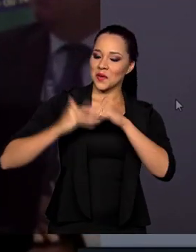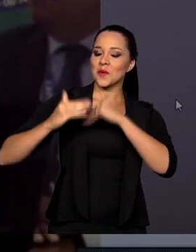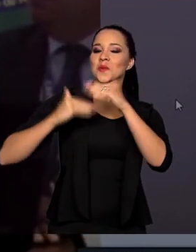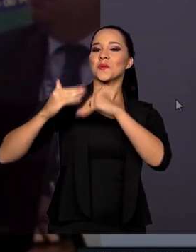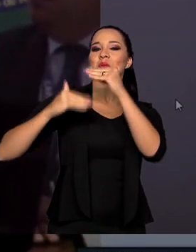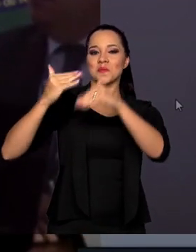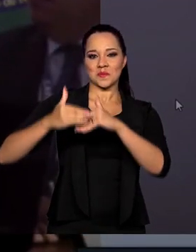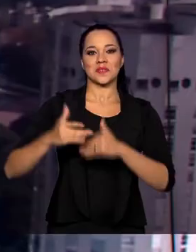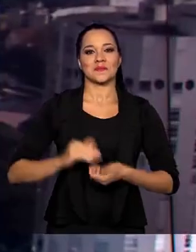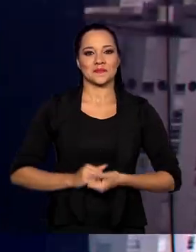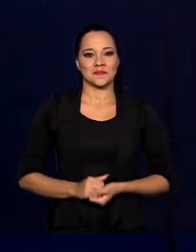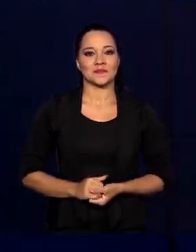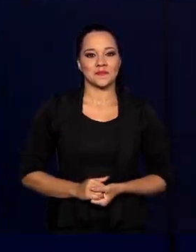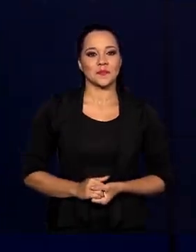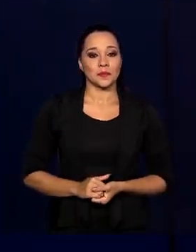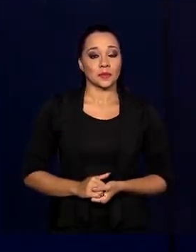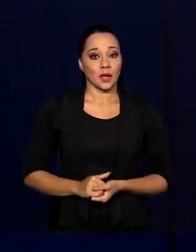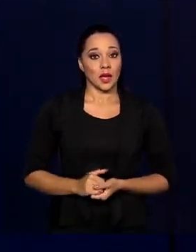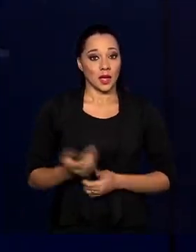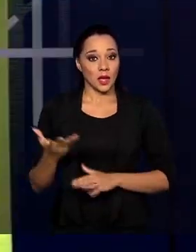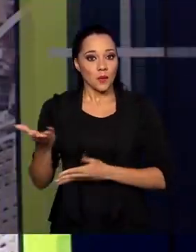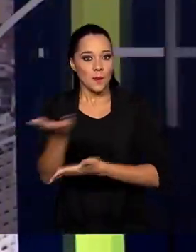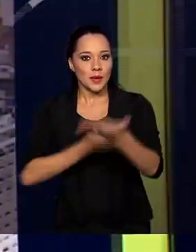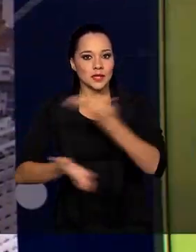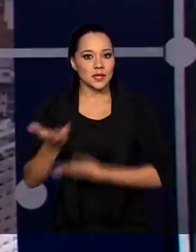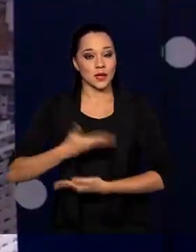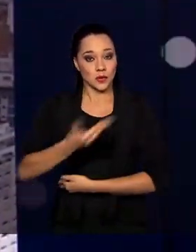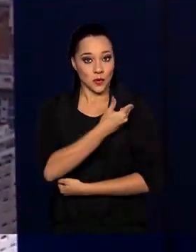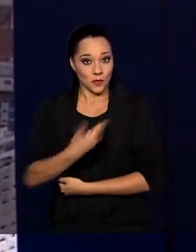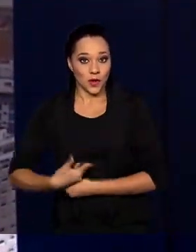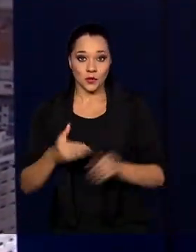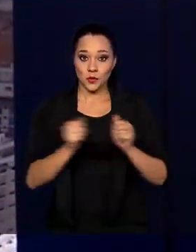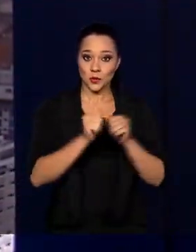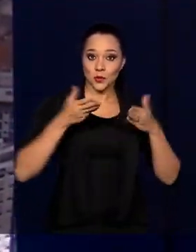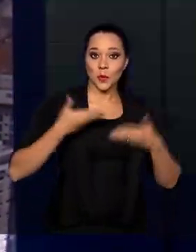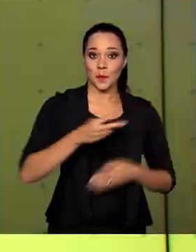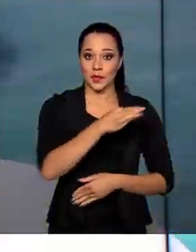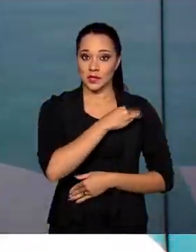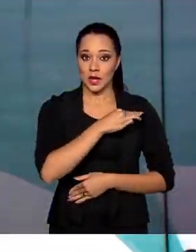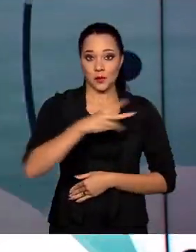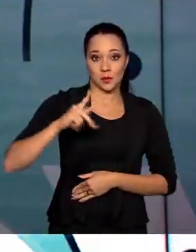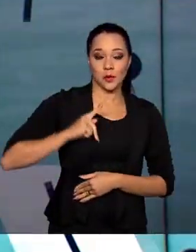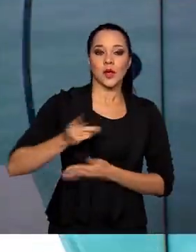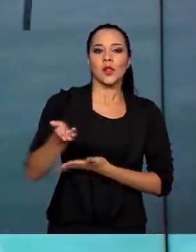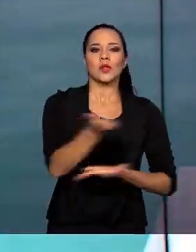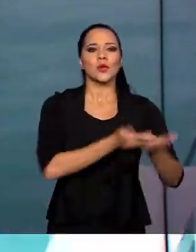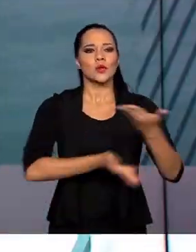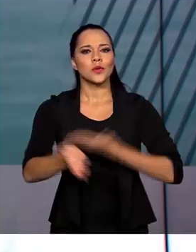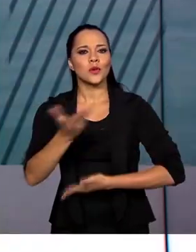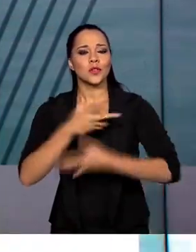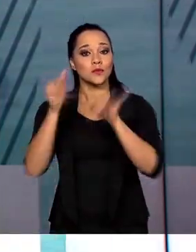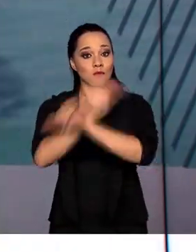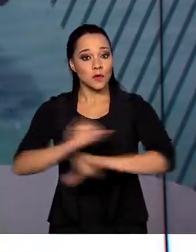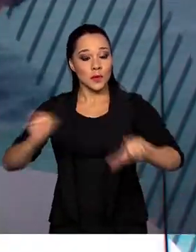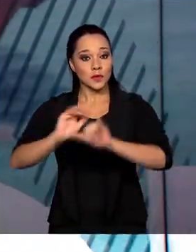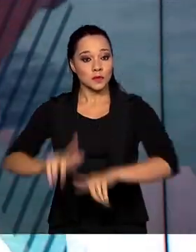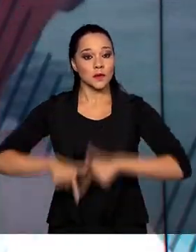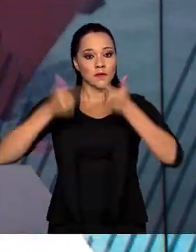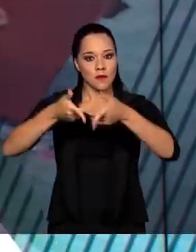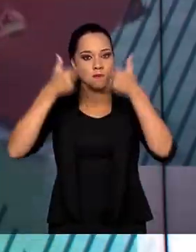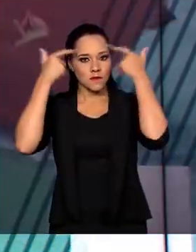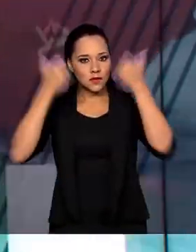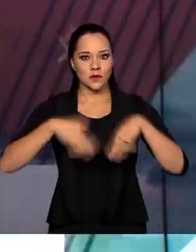realmente pegou. E uma parceria entre o governo e o Ministério Público vai promover a troca de informações para enfrentar